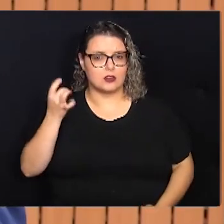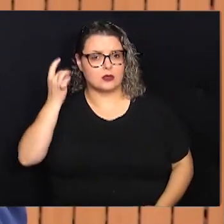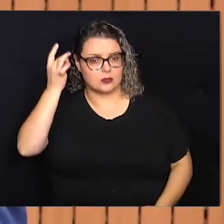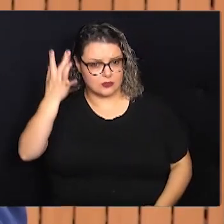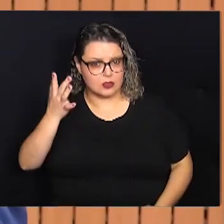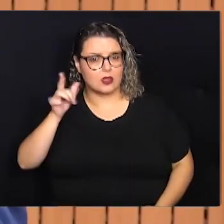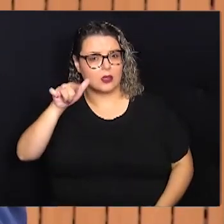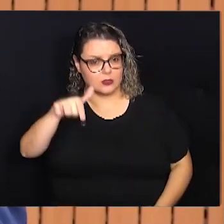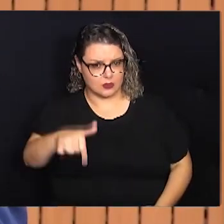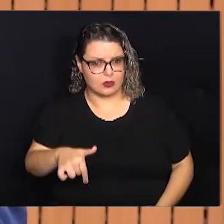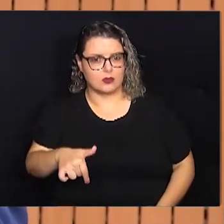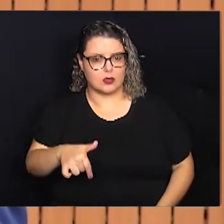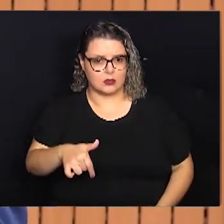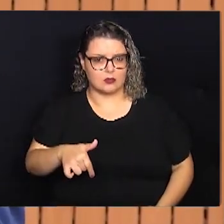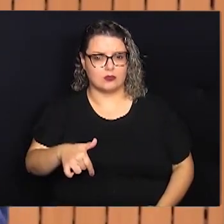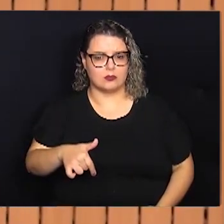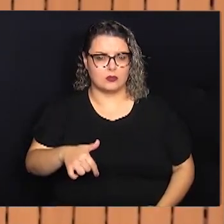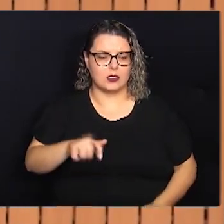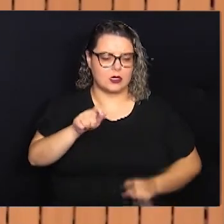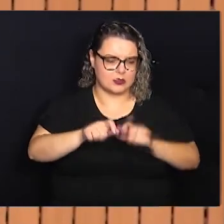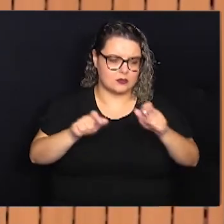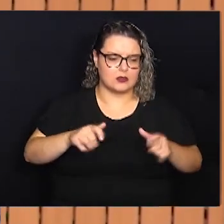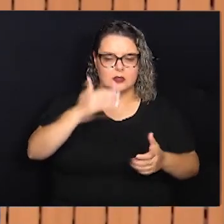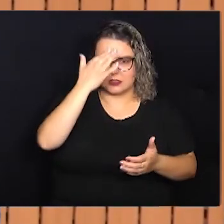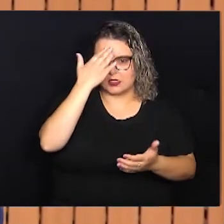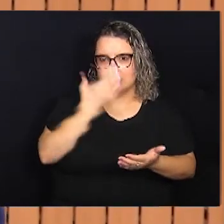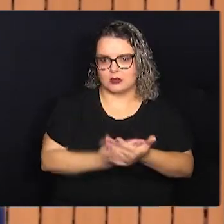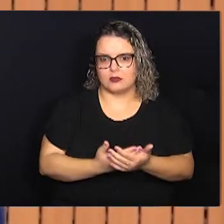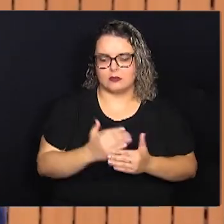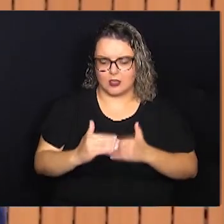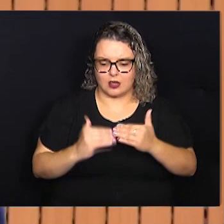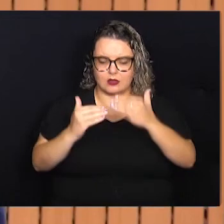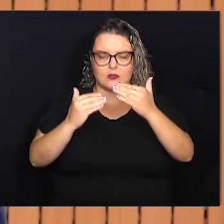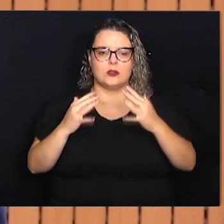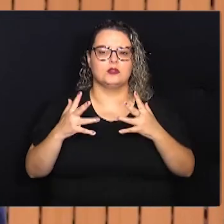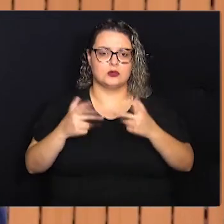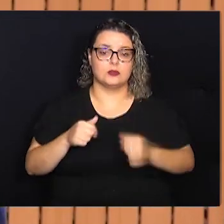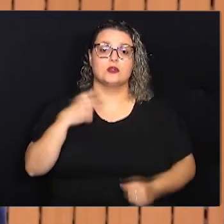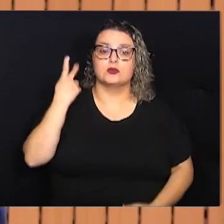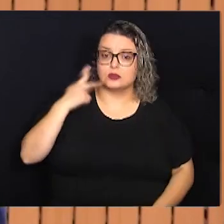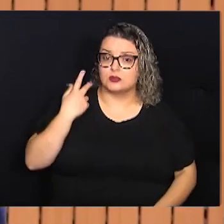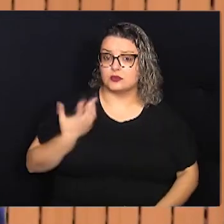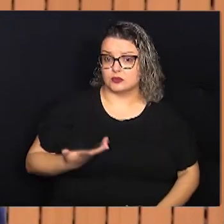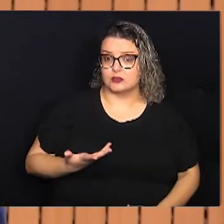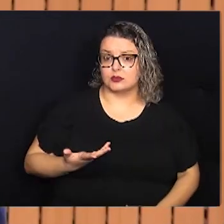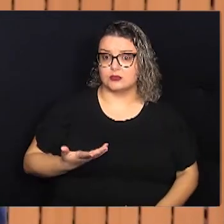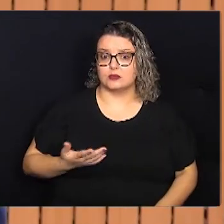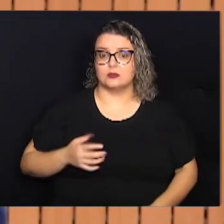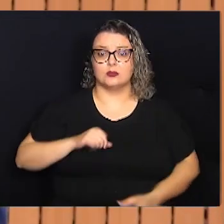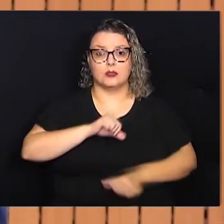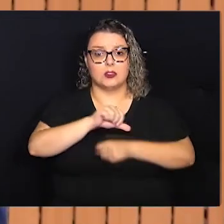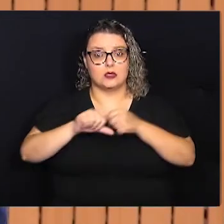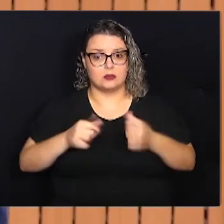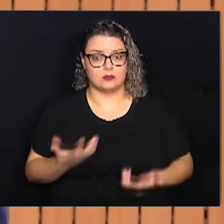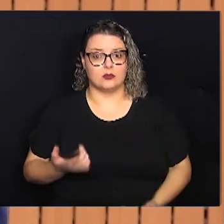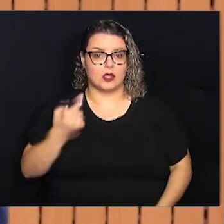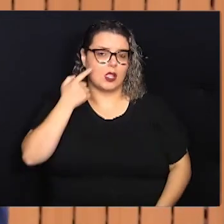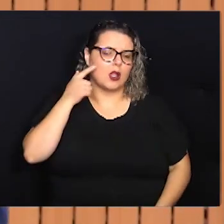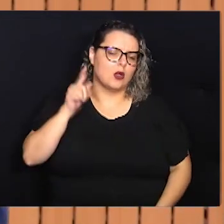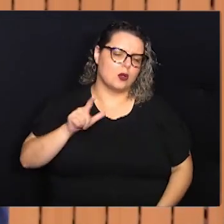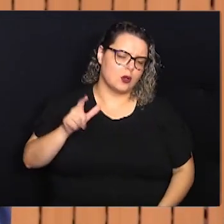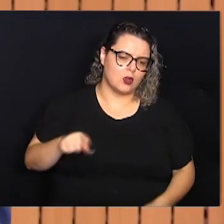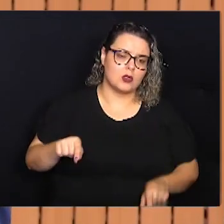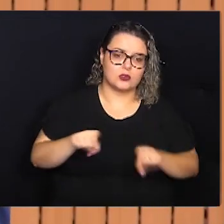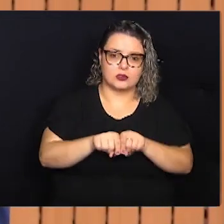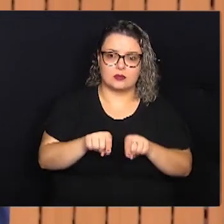e eu acho que facilita depois, no convencimento, na formação da conficção de todos os vereadores para essa mudança.